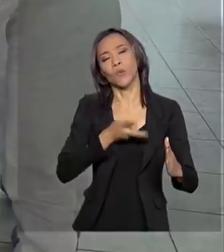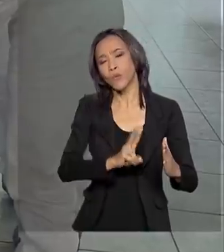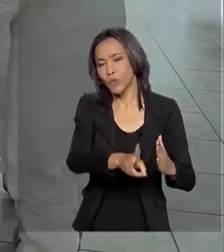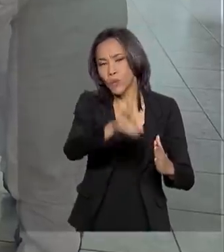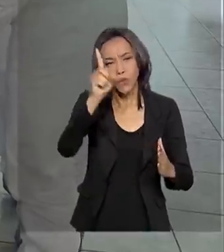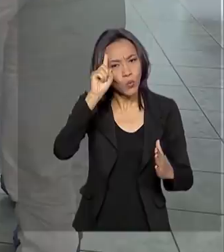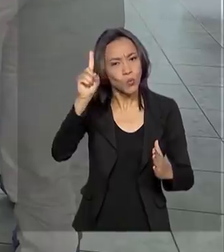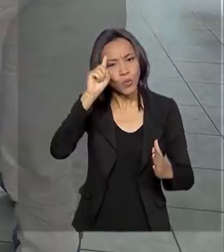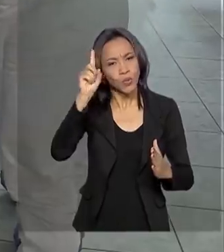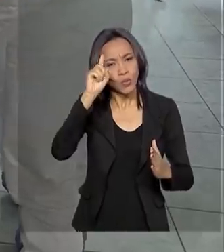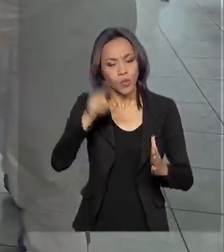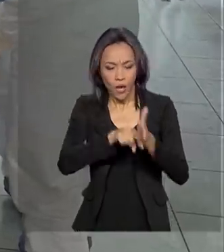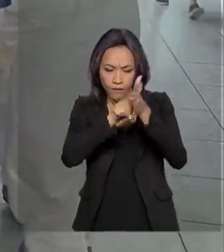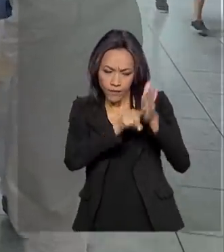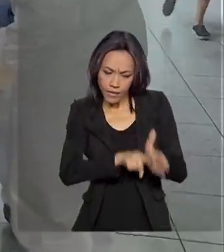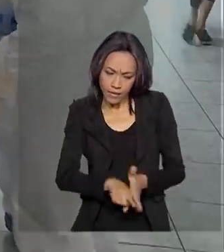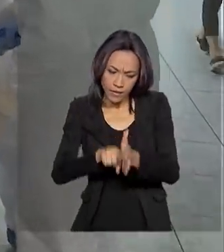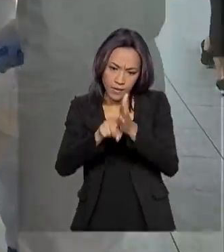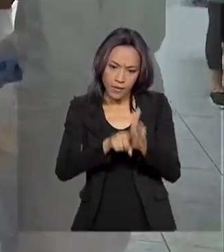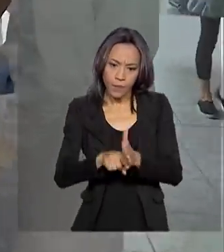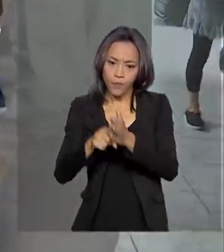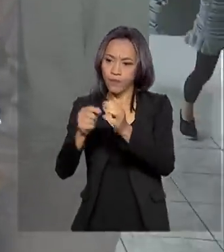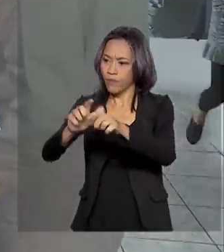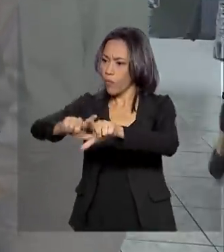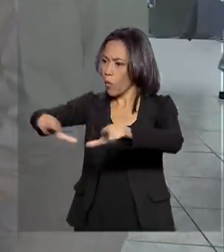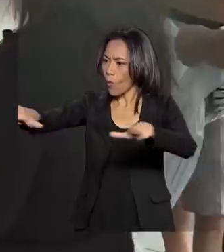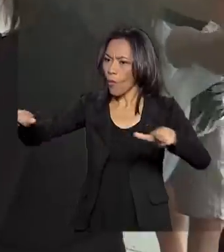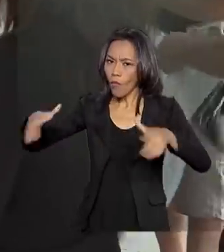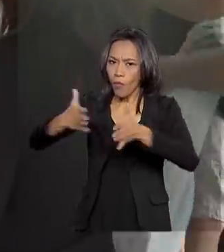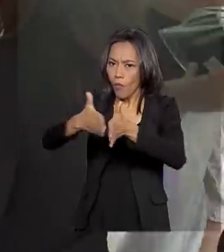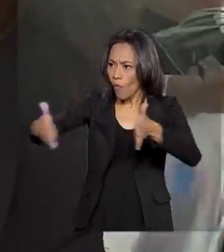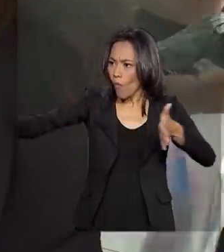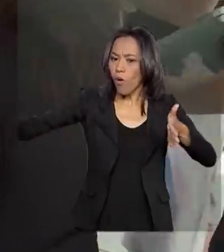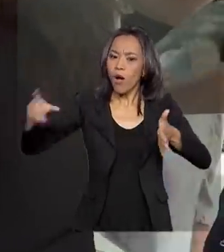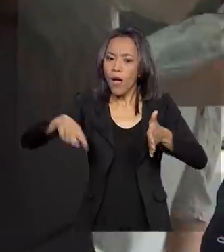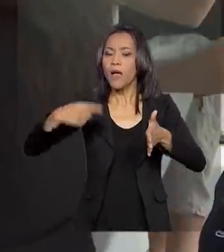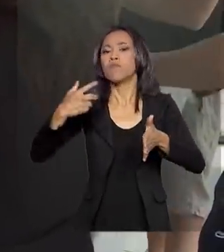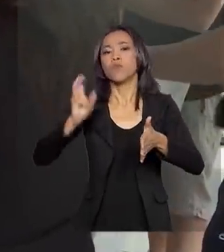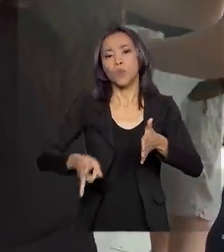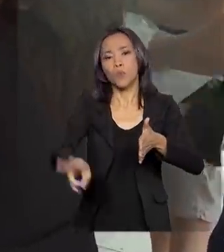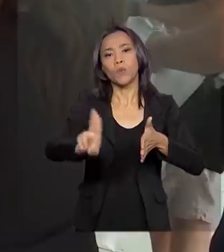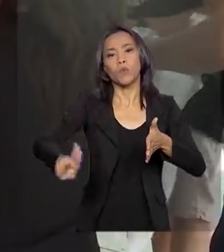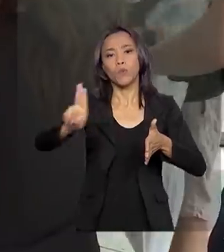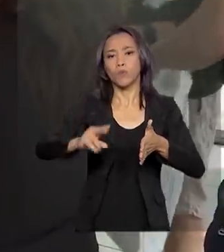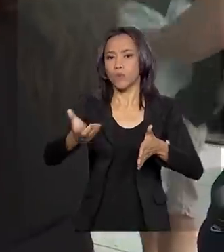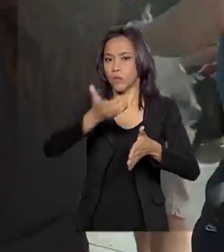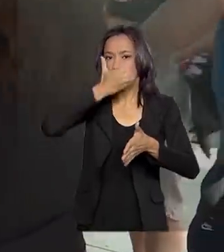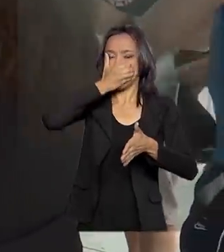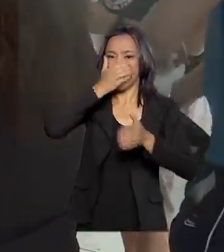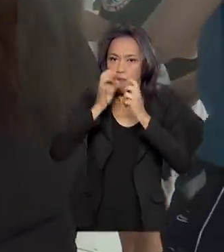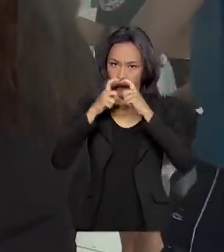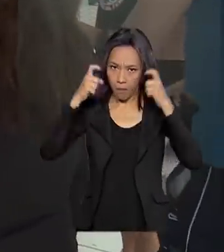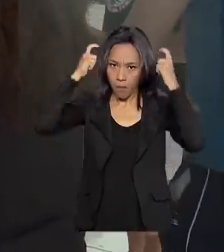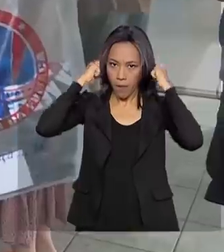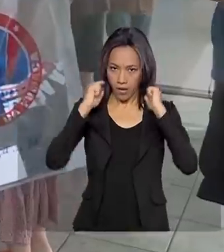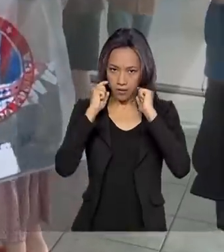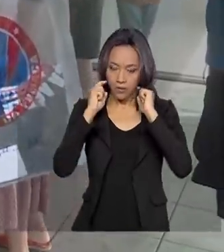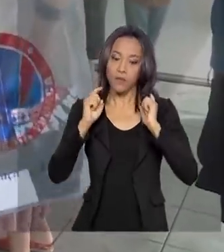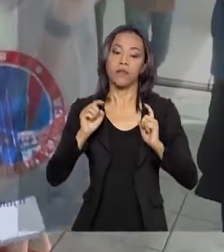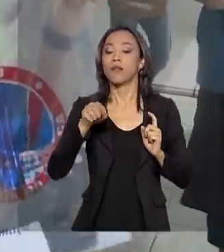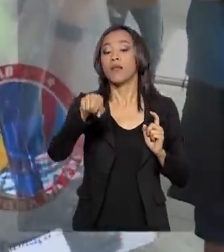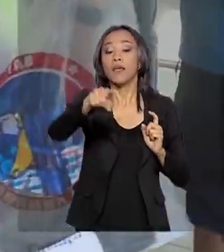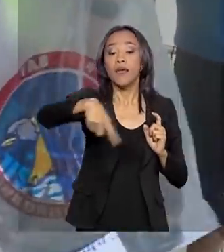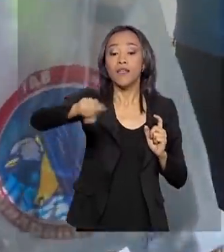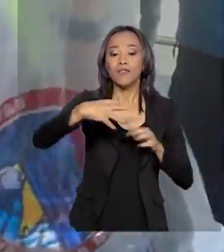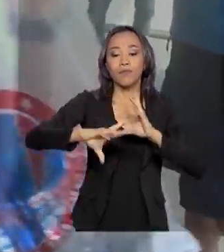clínicas diárias. Nas áreas comuns, máscaras cirúrgicas continuam obrigatórias. E nesta quarta-feira, os repatriados